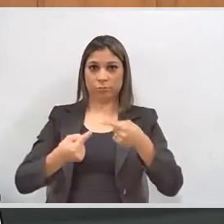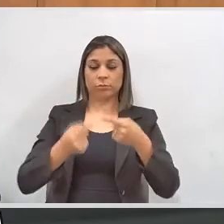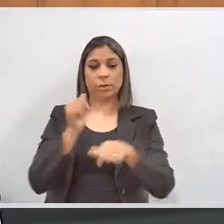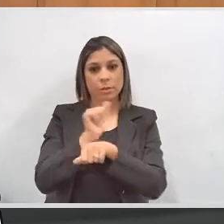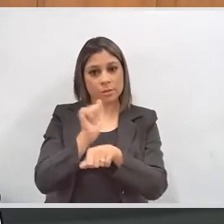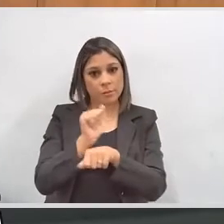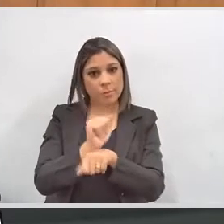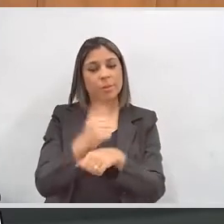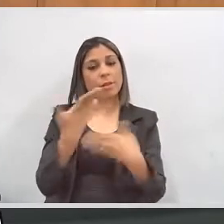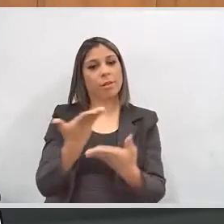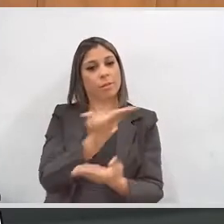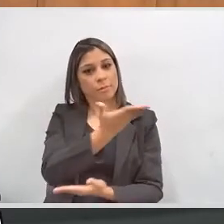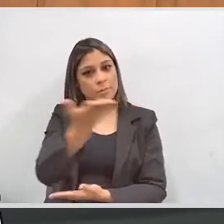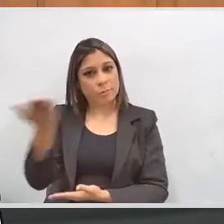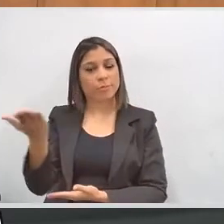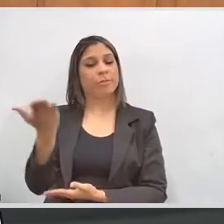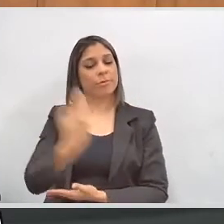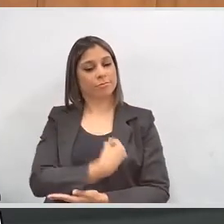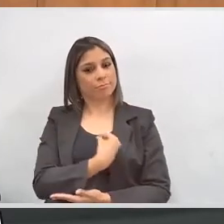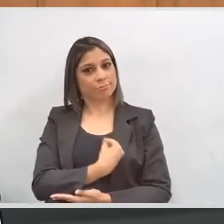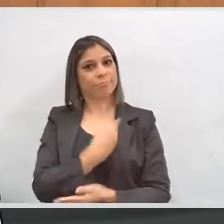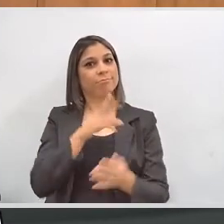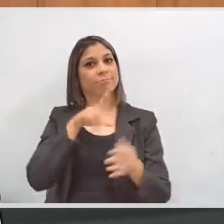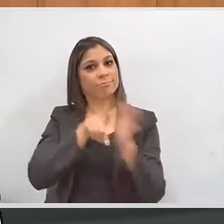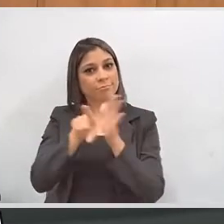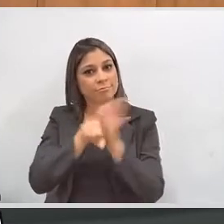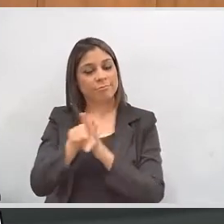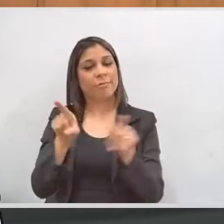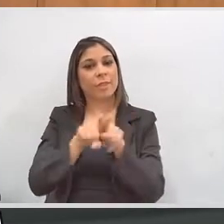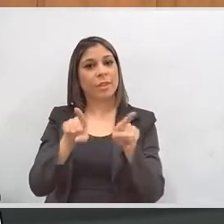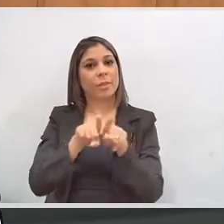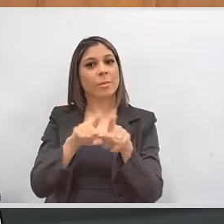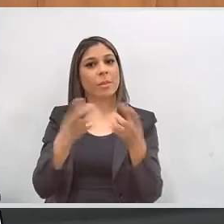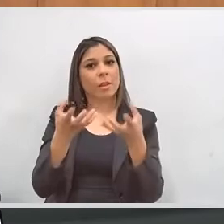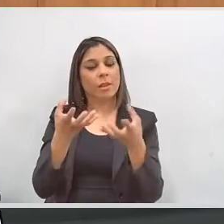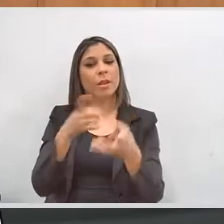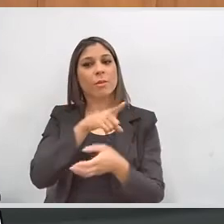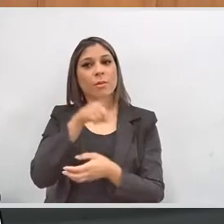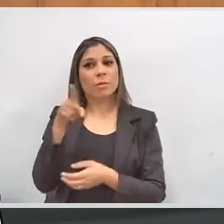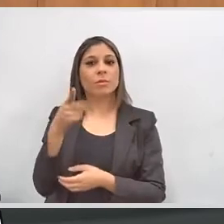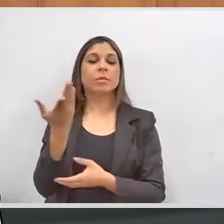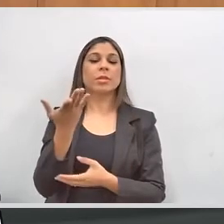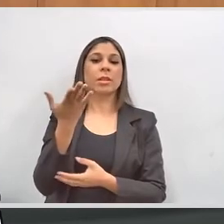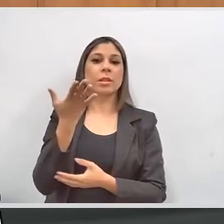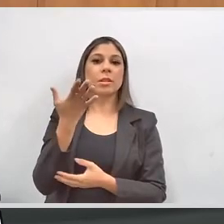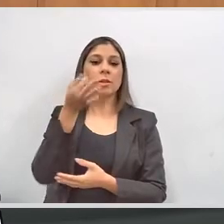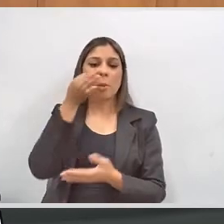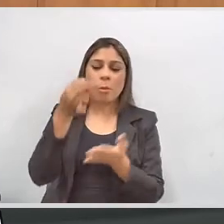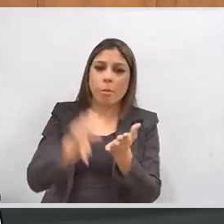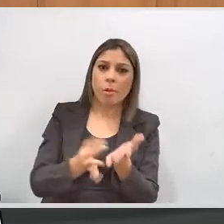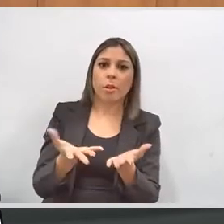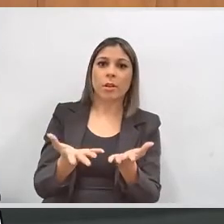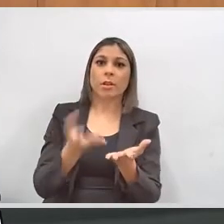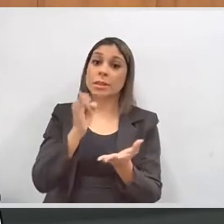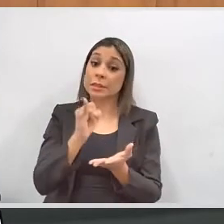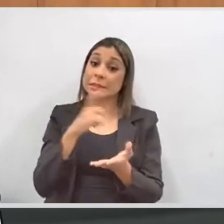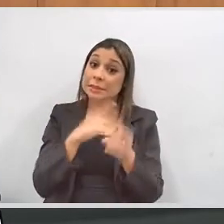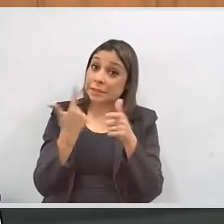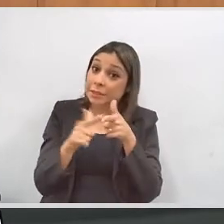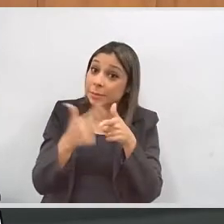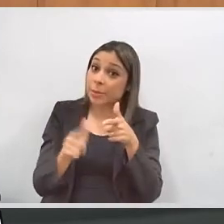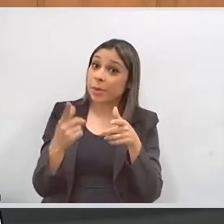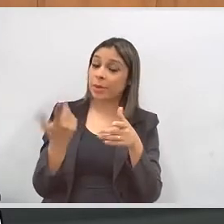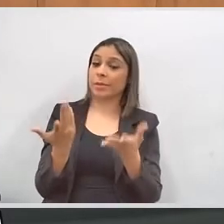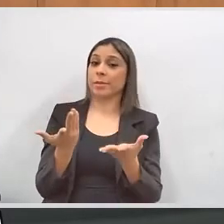Aguardamos, portanto, a participação do público e contamos também com a compreensão dos espectadores, caso ocorra